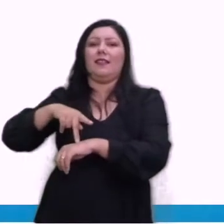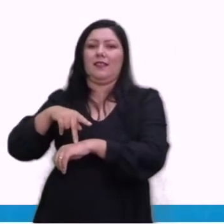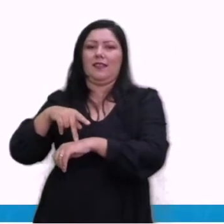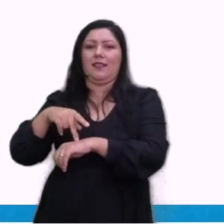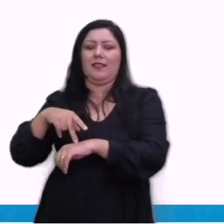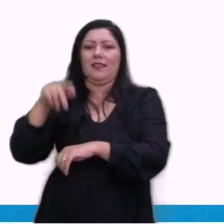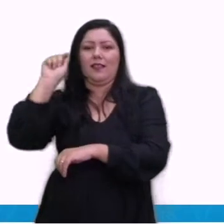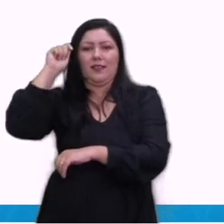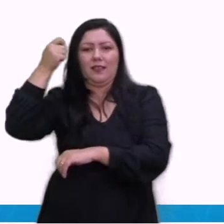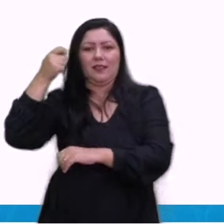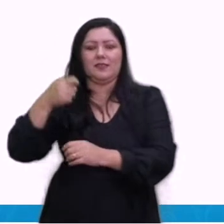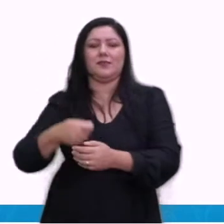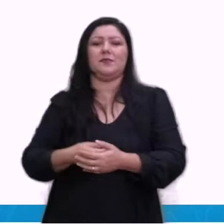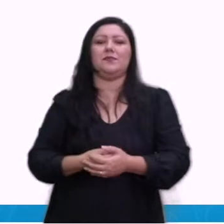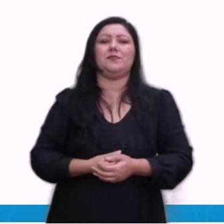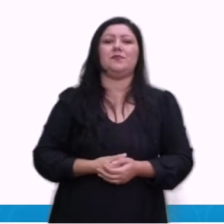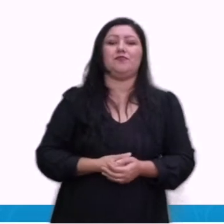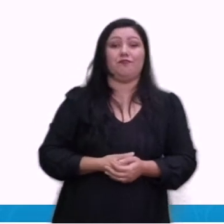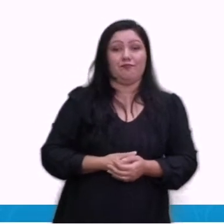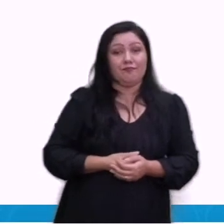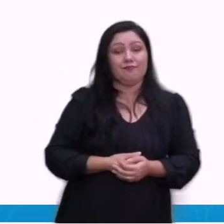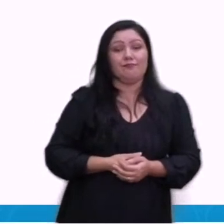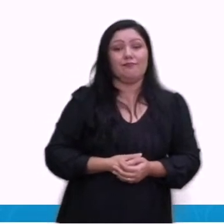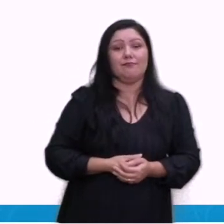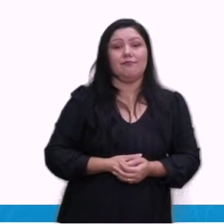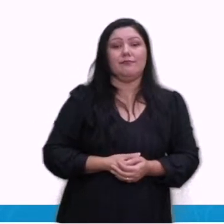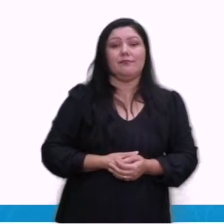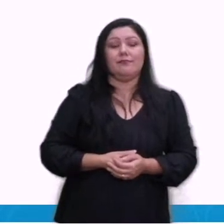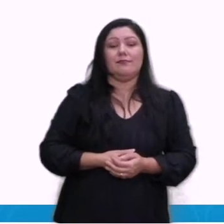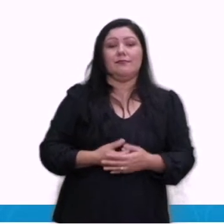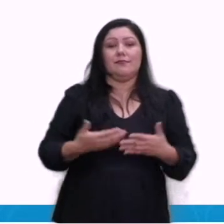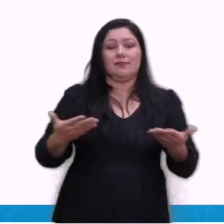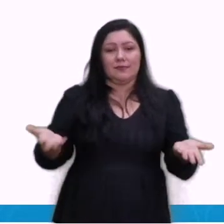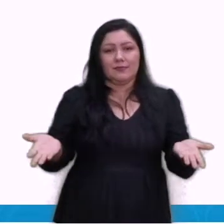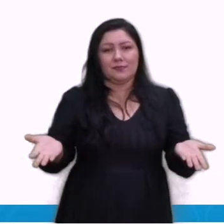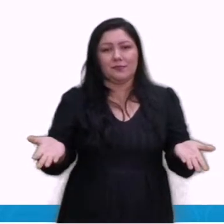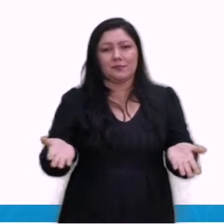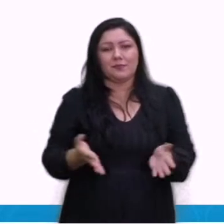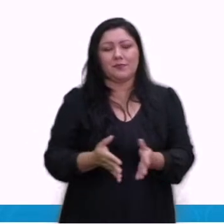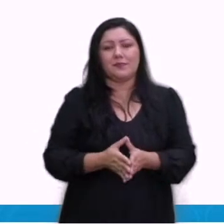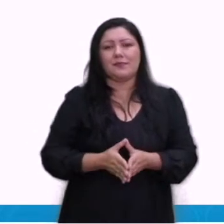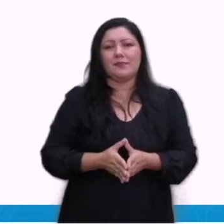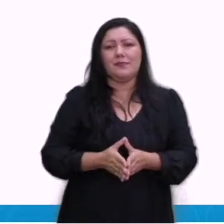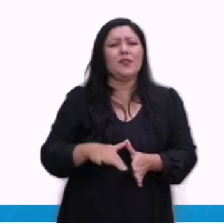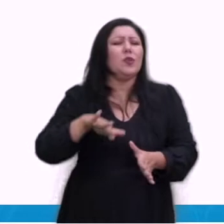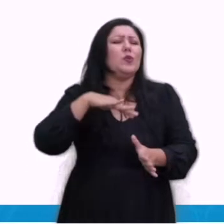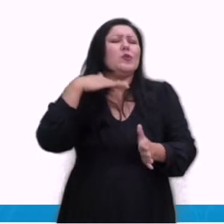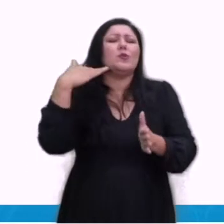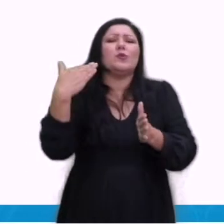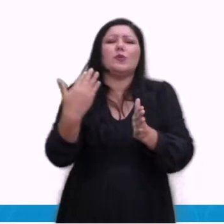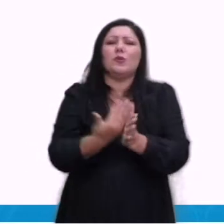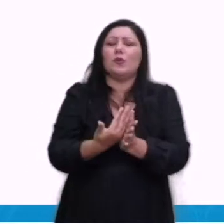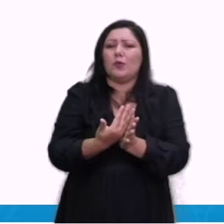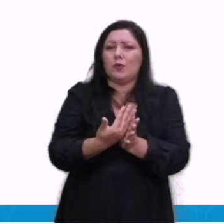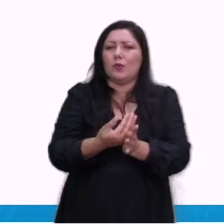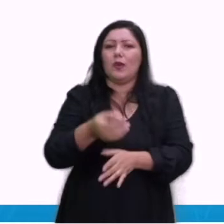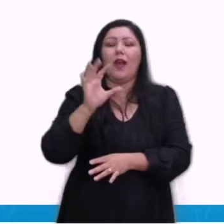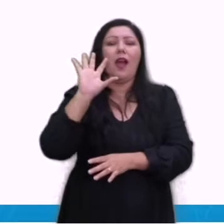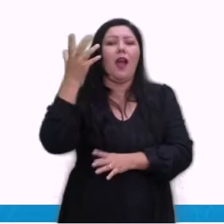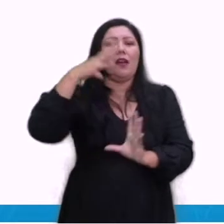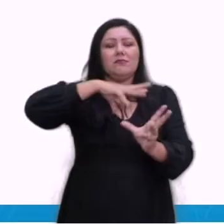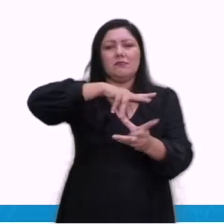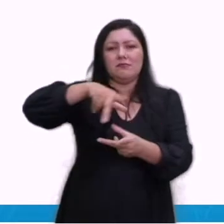continente africano. Então, como eu disse numa outra aula, tudo o que acontece no mundo,